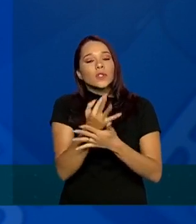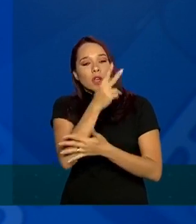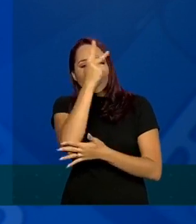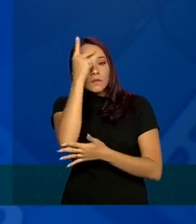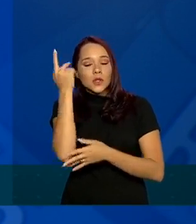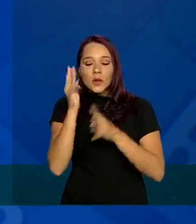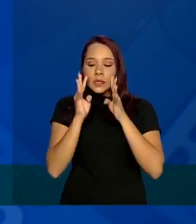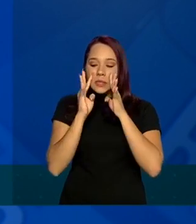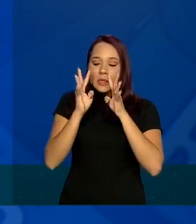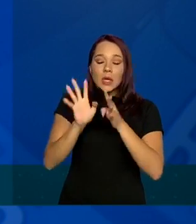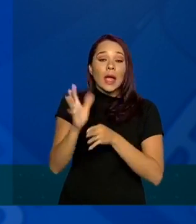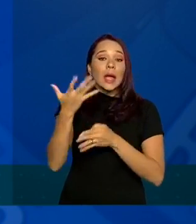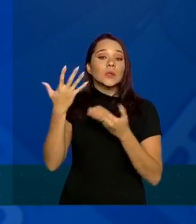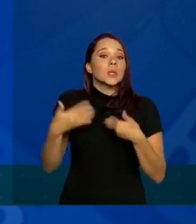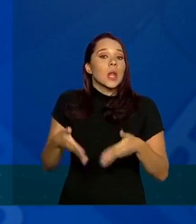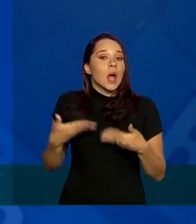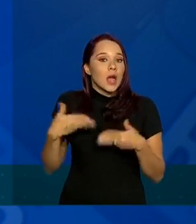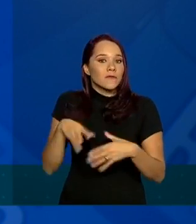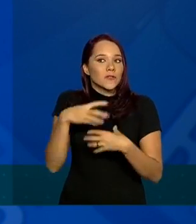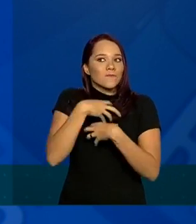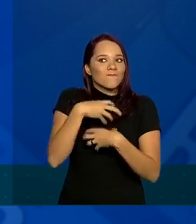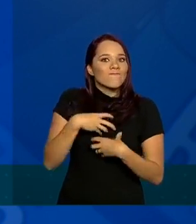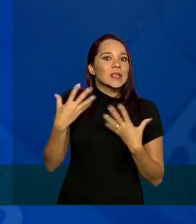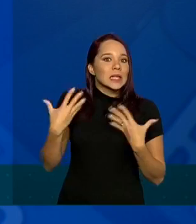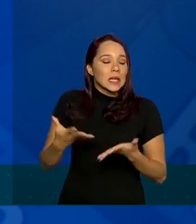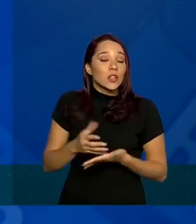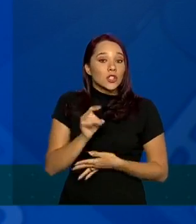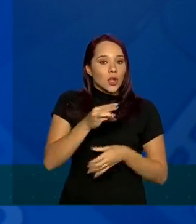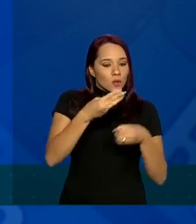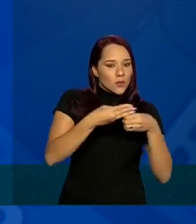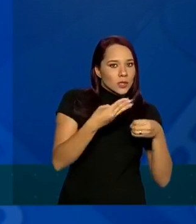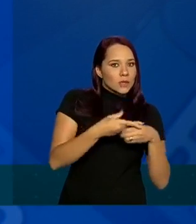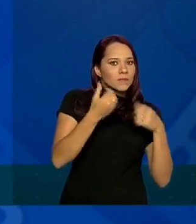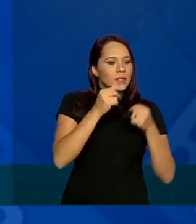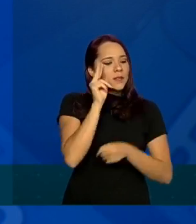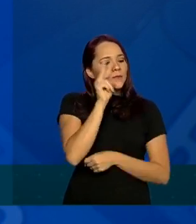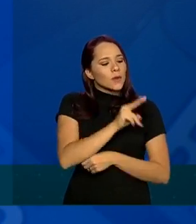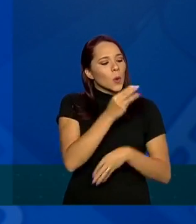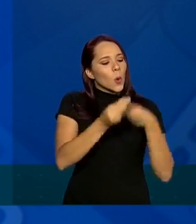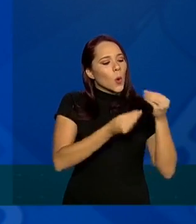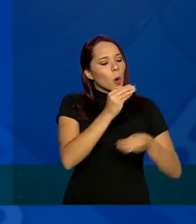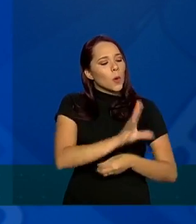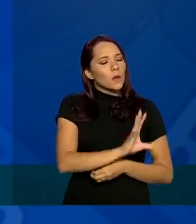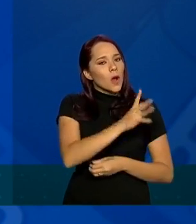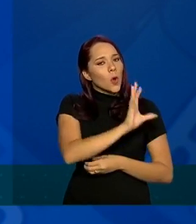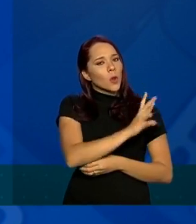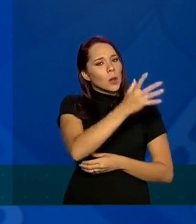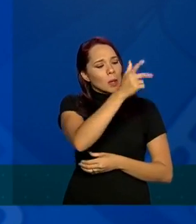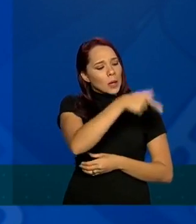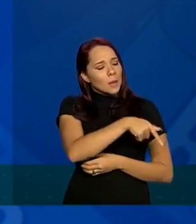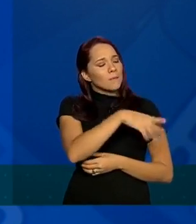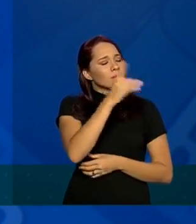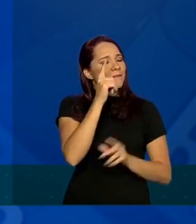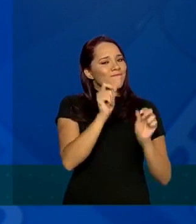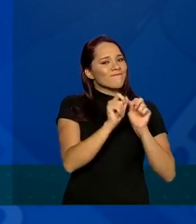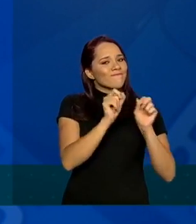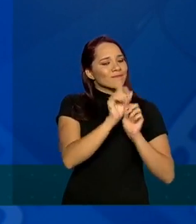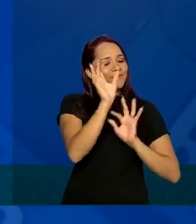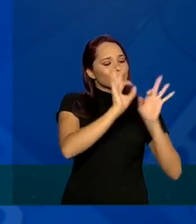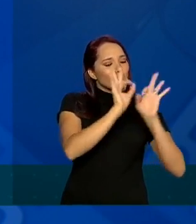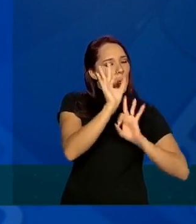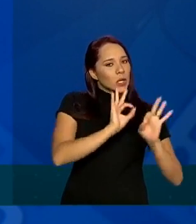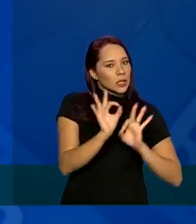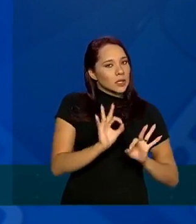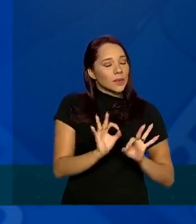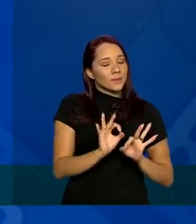atendimento dos casos leves mas os municípios vão precisar olhar para sua realidade local para montar a estrutura da sua rede então